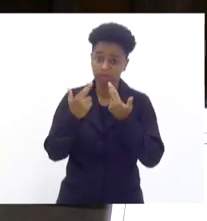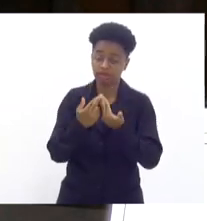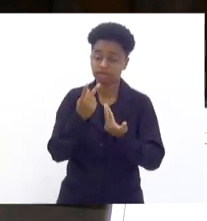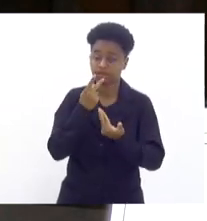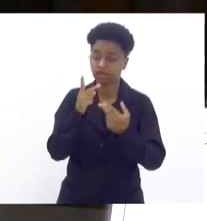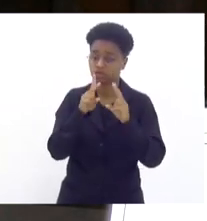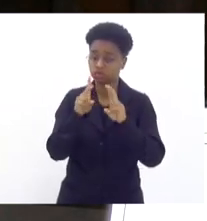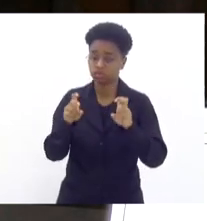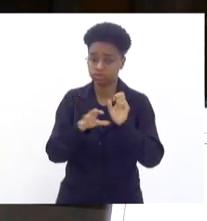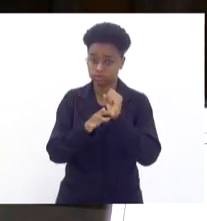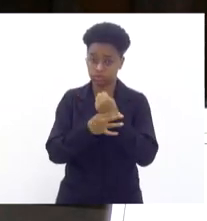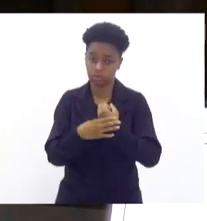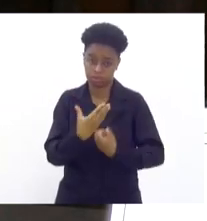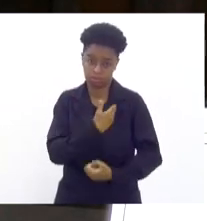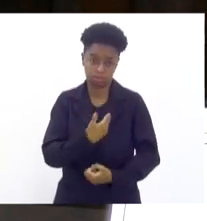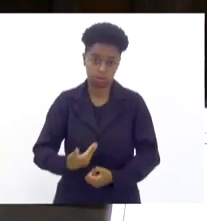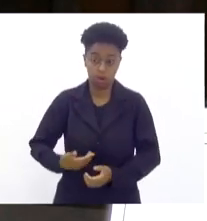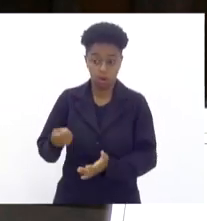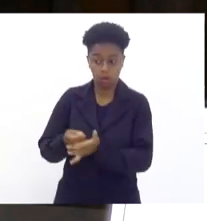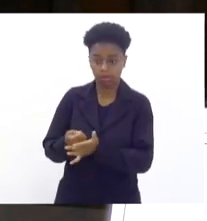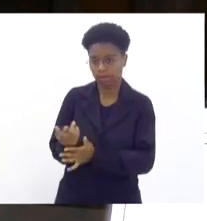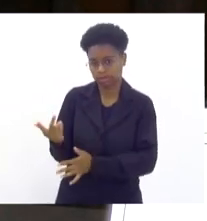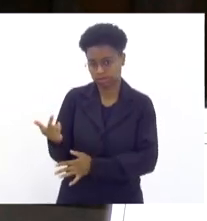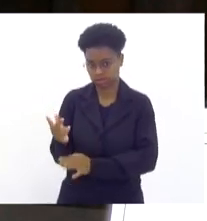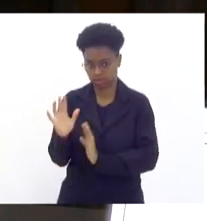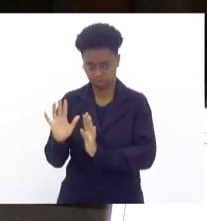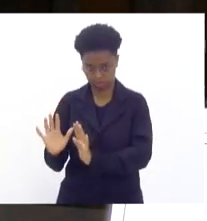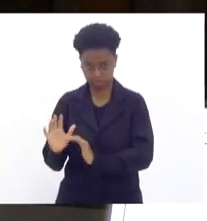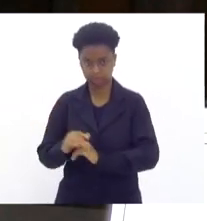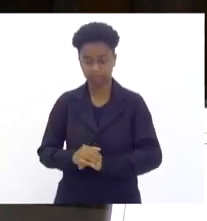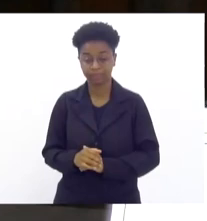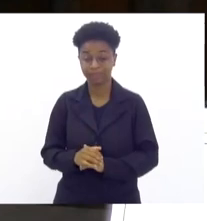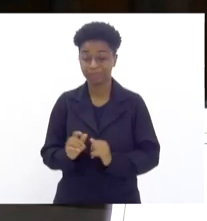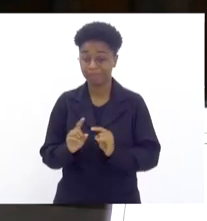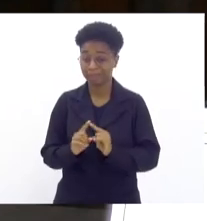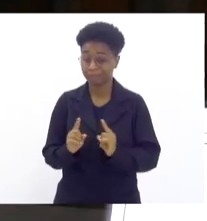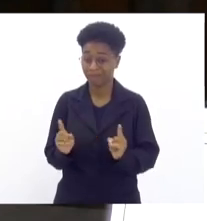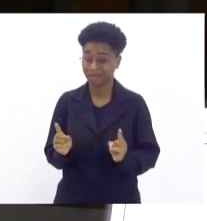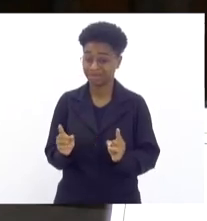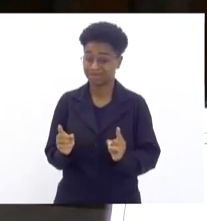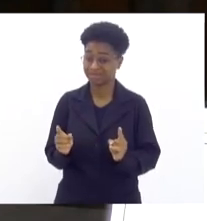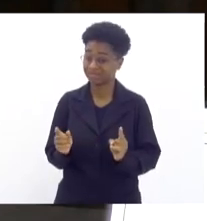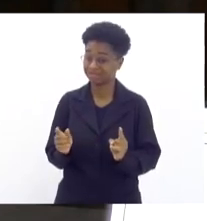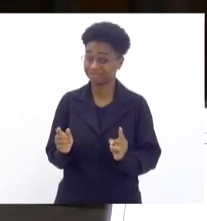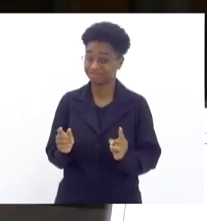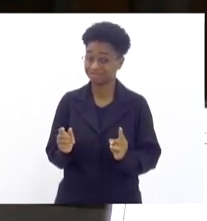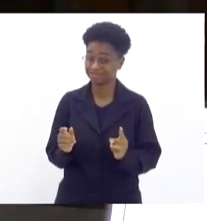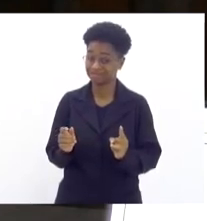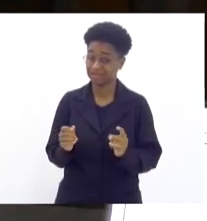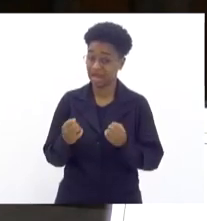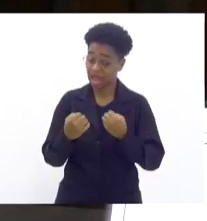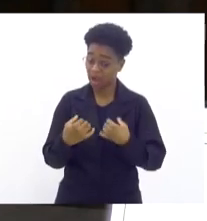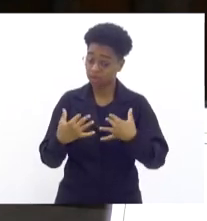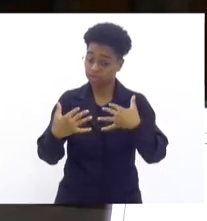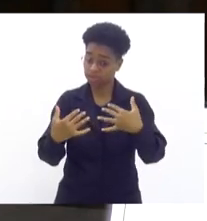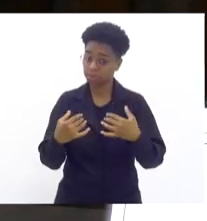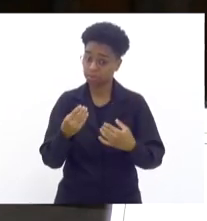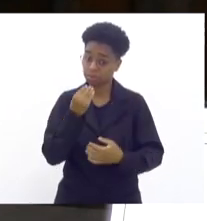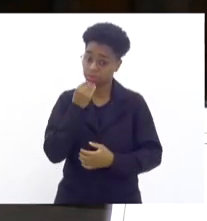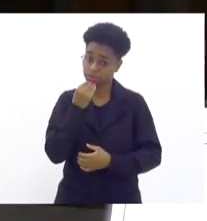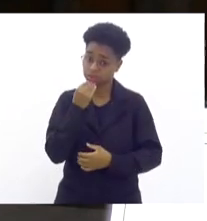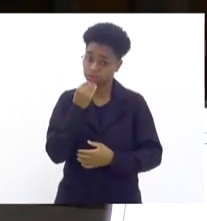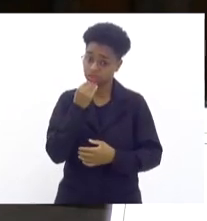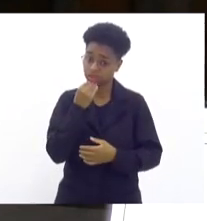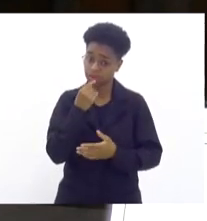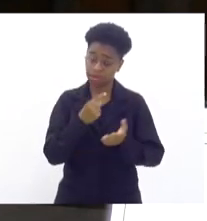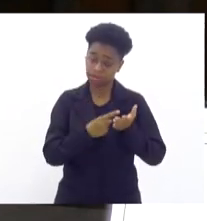segurança pública, aliás, é obrigação dos secretários fazer isso. Agora, essa audiência poderia ter sido marcada duas horas